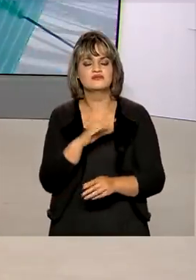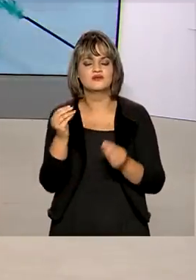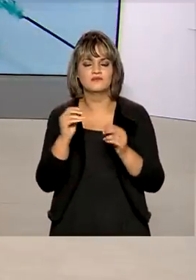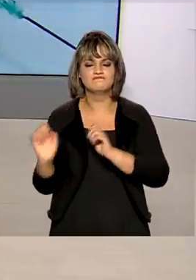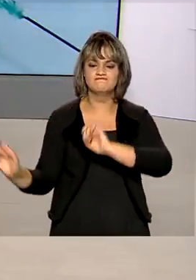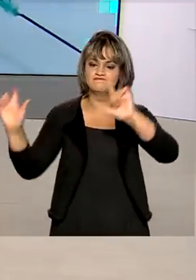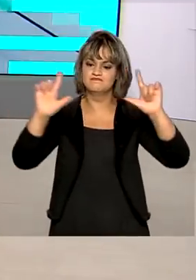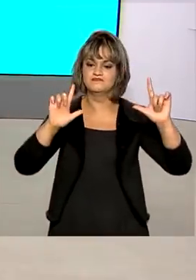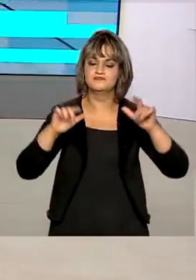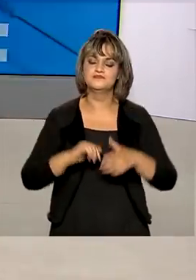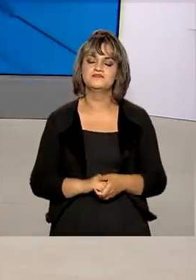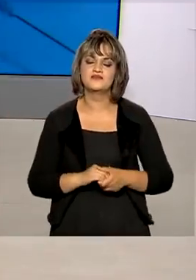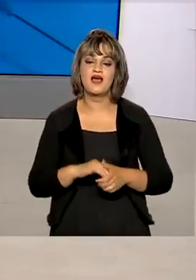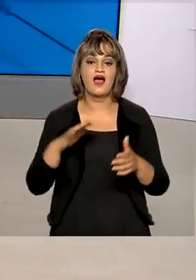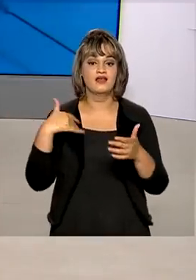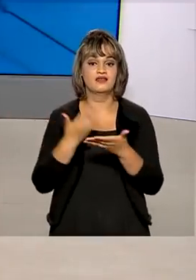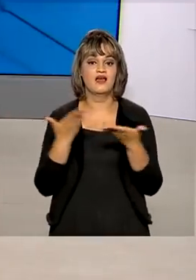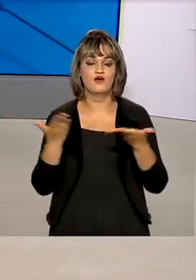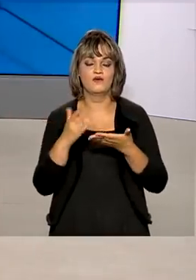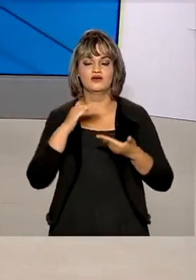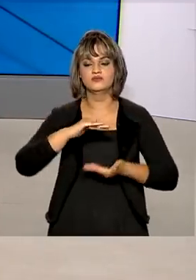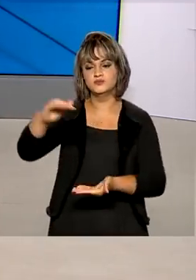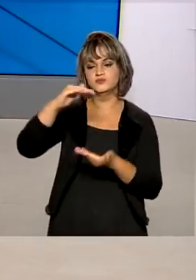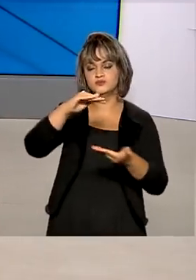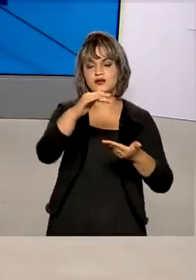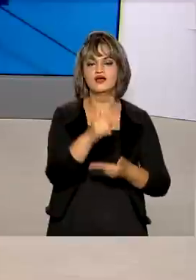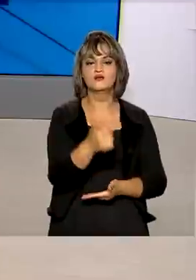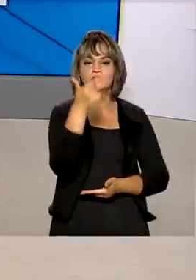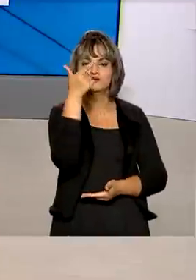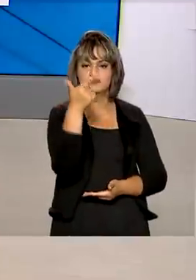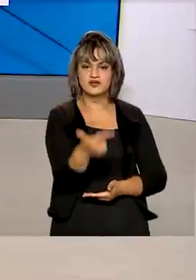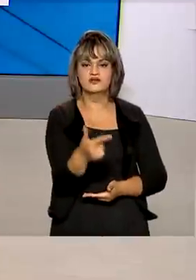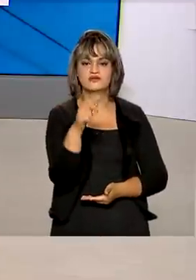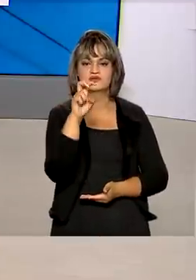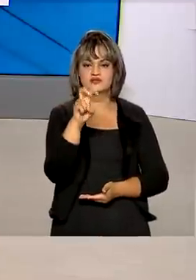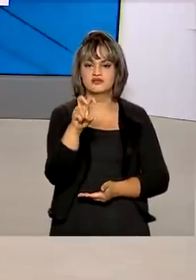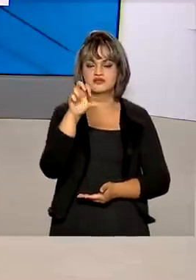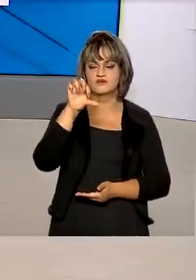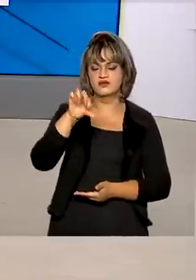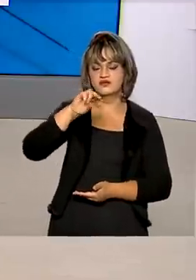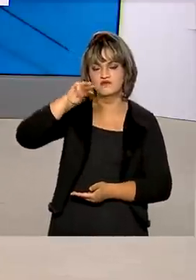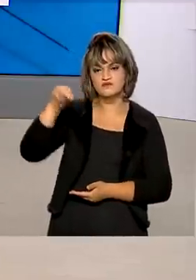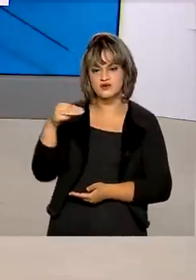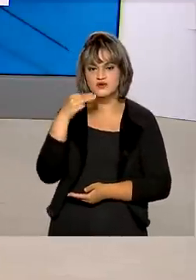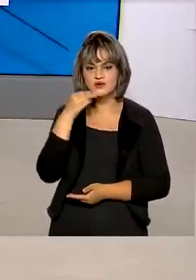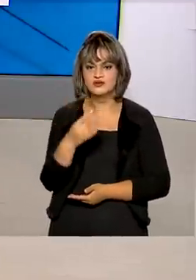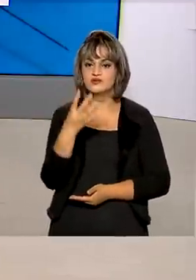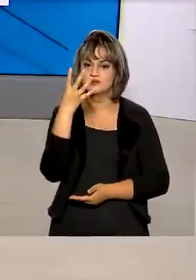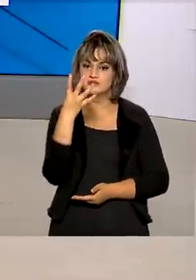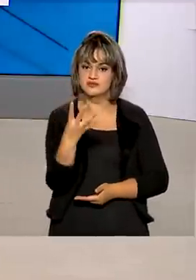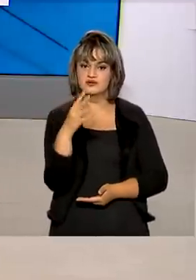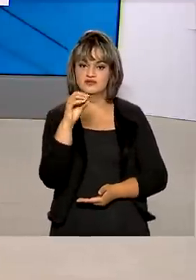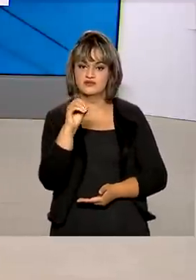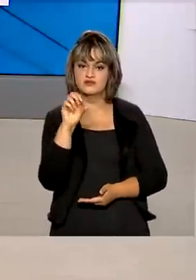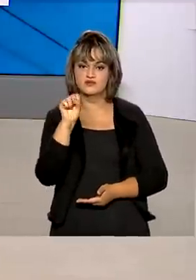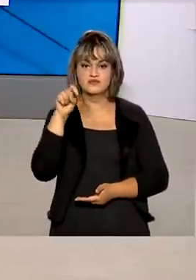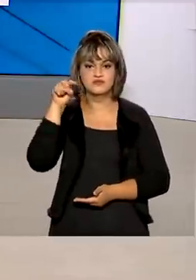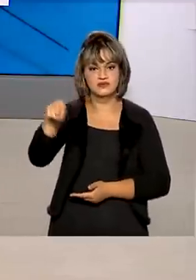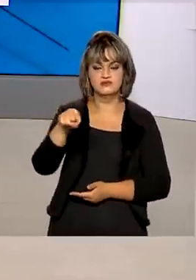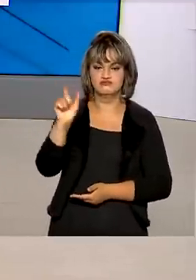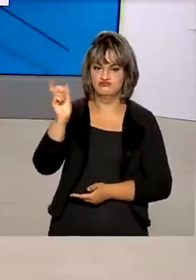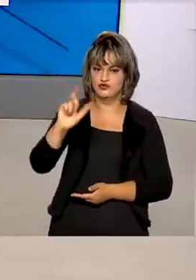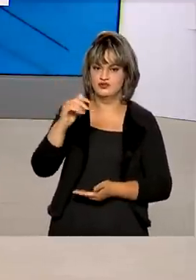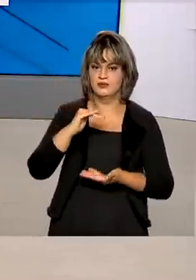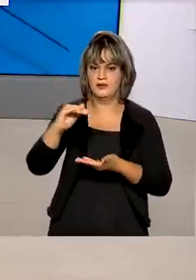aqui no telão? Até agora foram distribuídas 259 milhões e 408 mil doses de